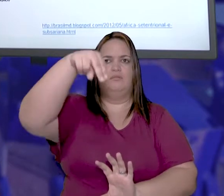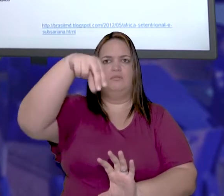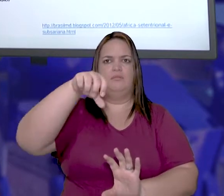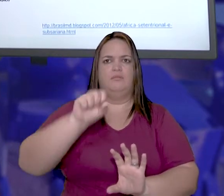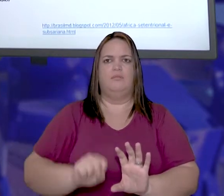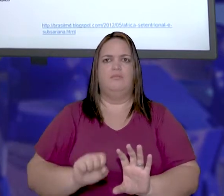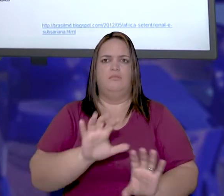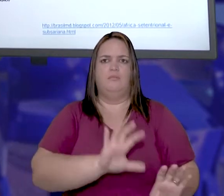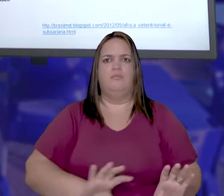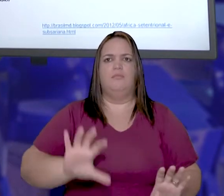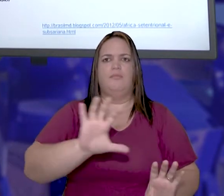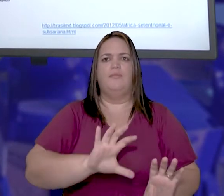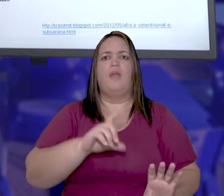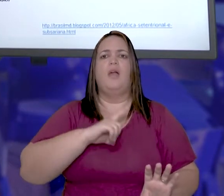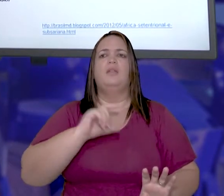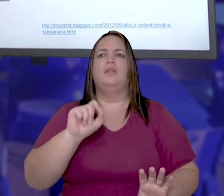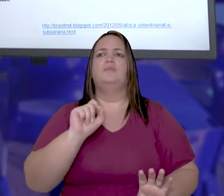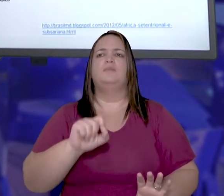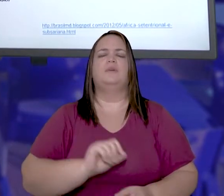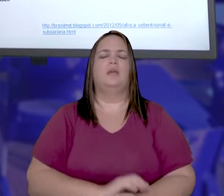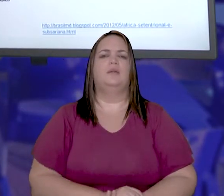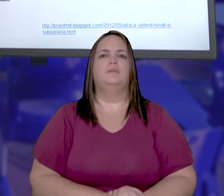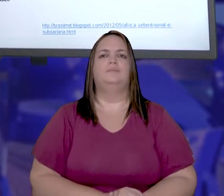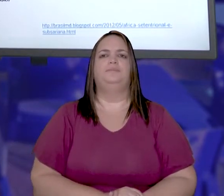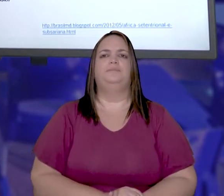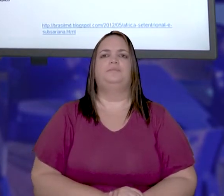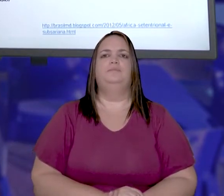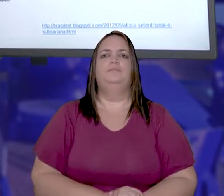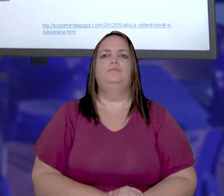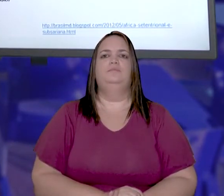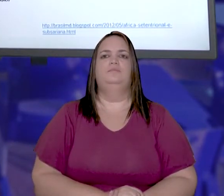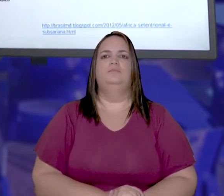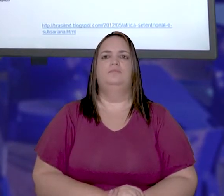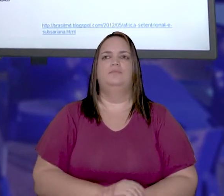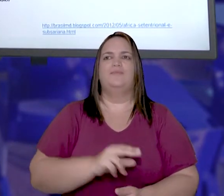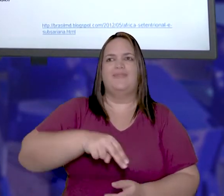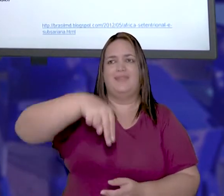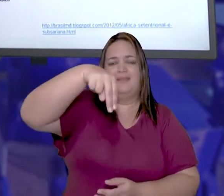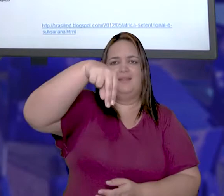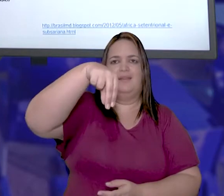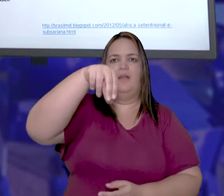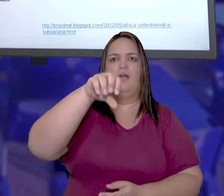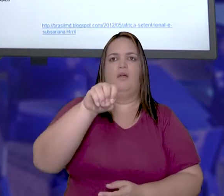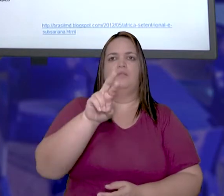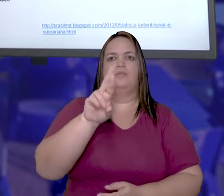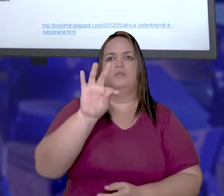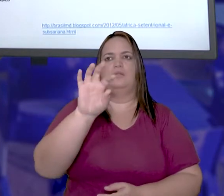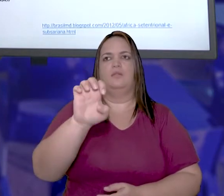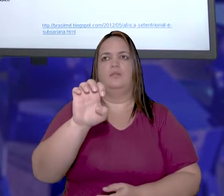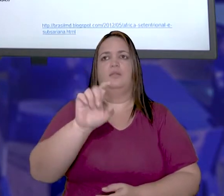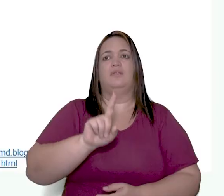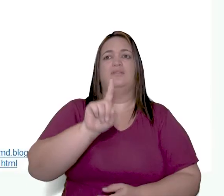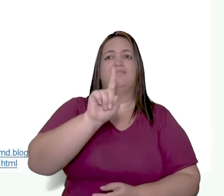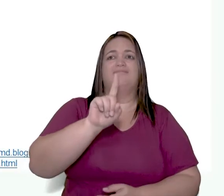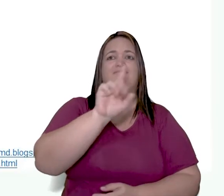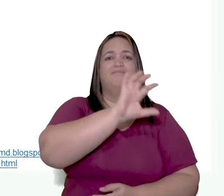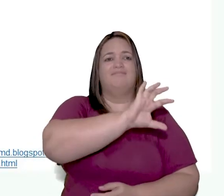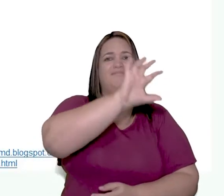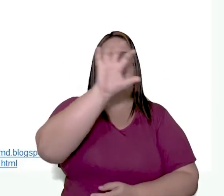Assim, através dessas duas Áfricas, nós temos as seguintes divisões.